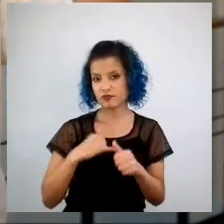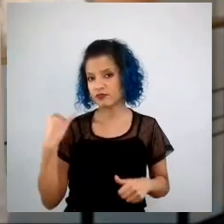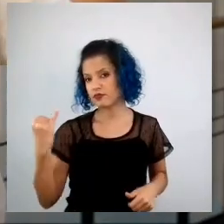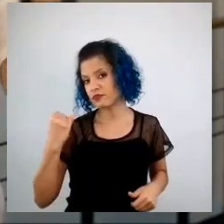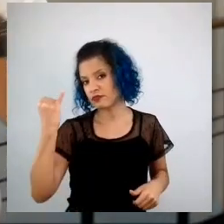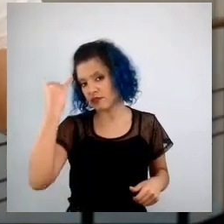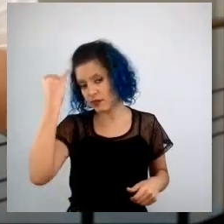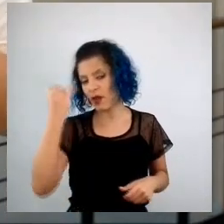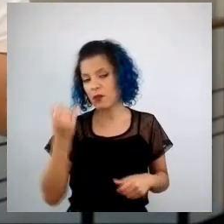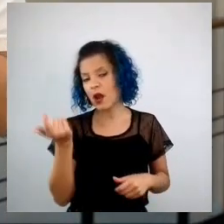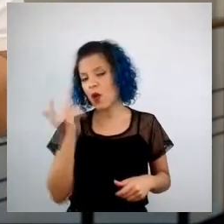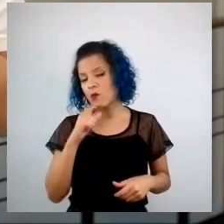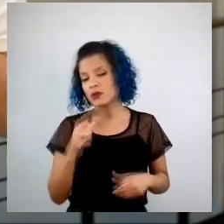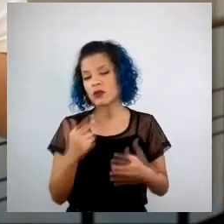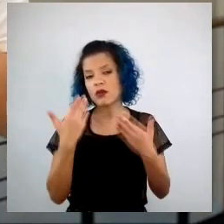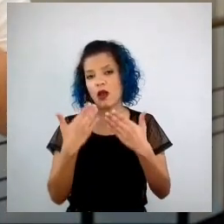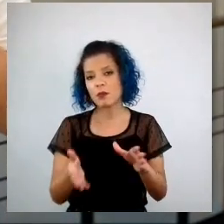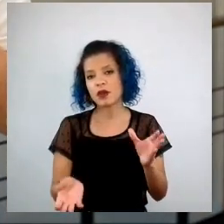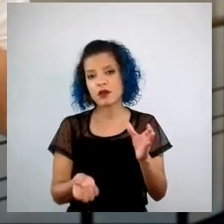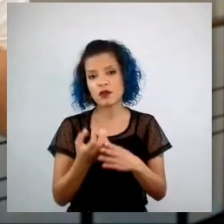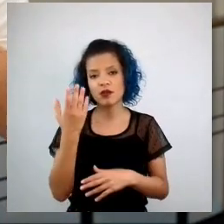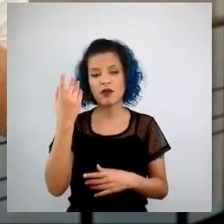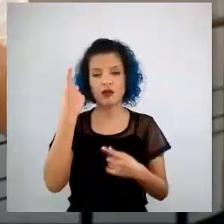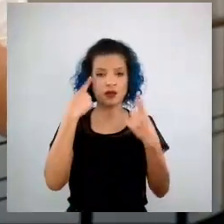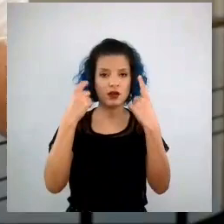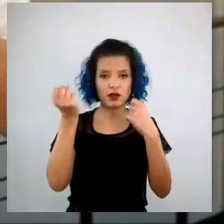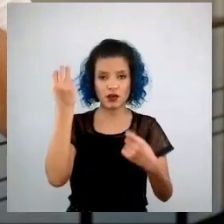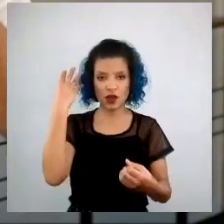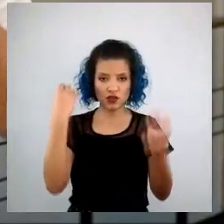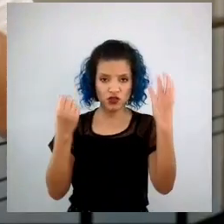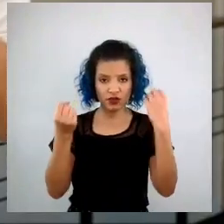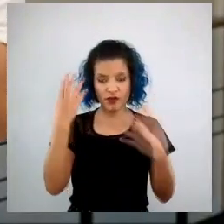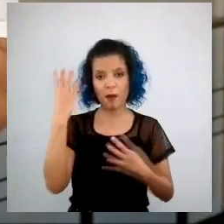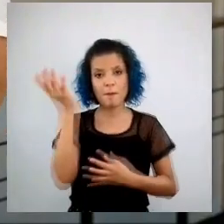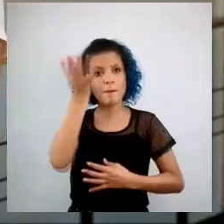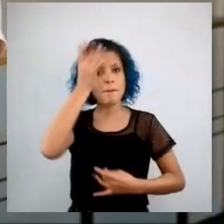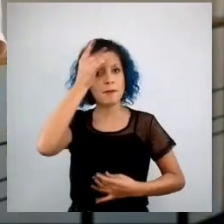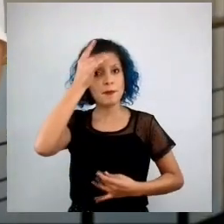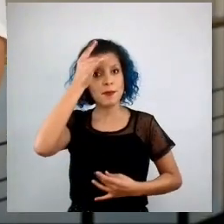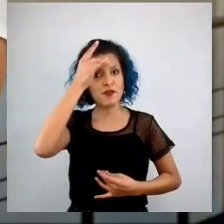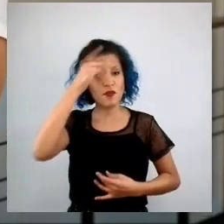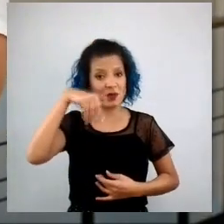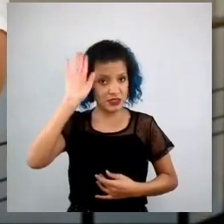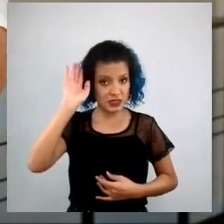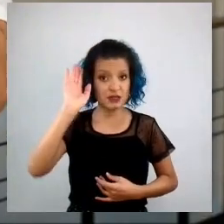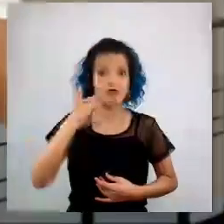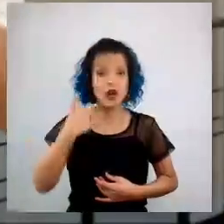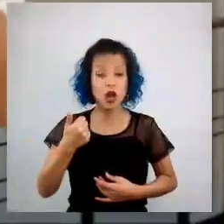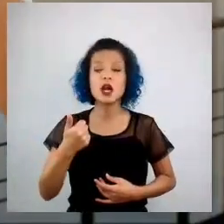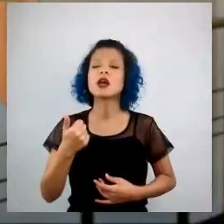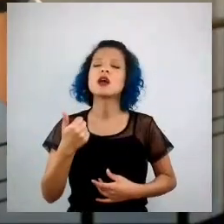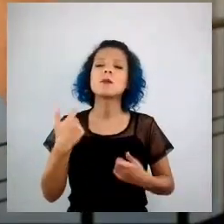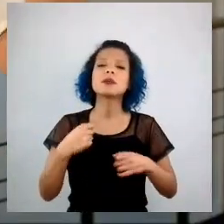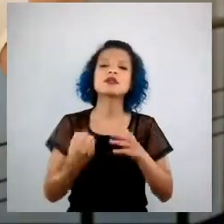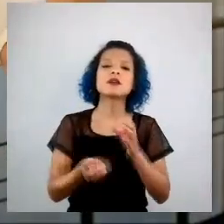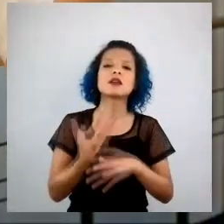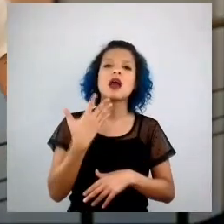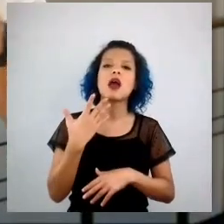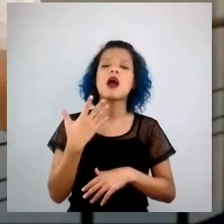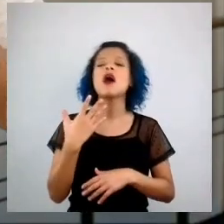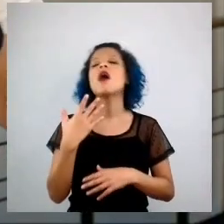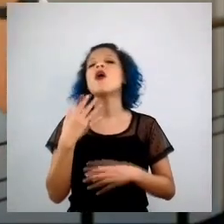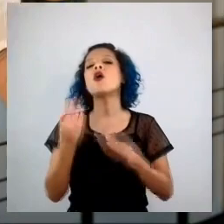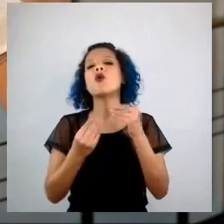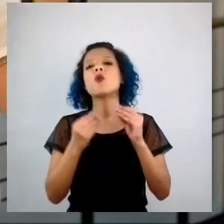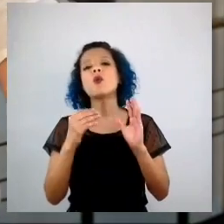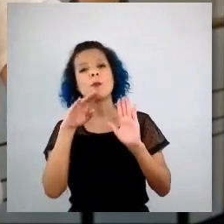criativa realmente de alta performance tem a ver com você desenvolver um sistema para ajudar você a constantemente